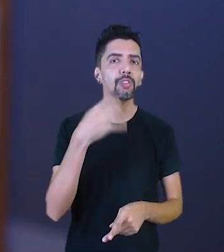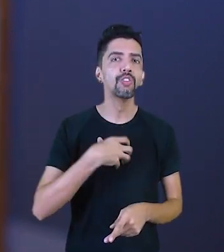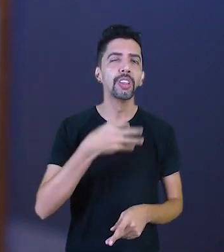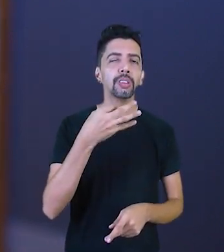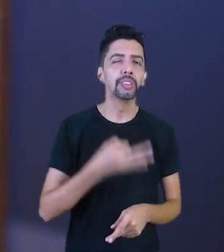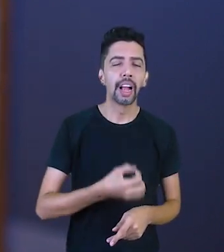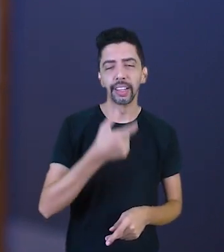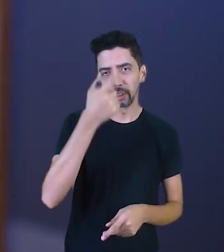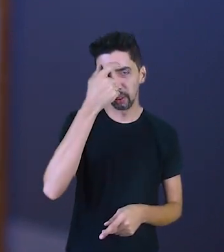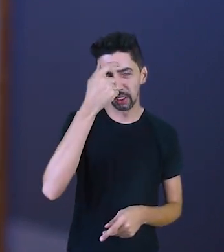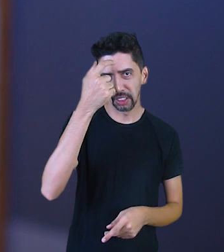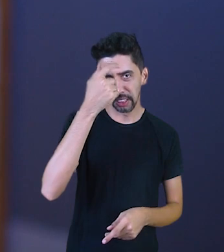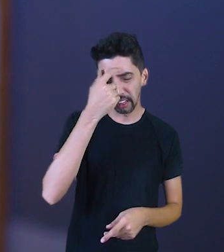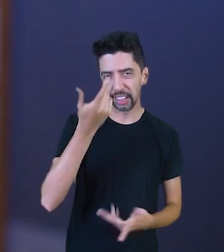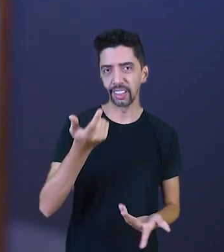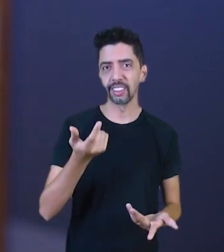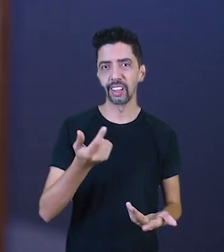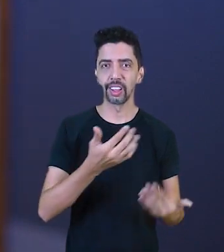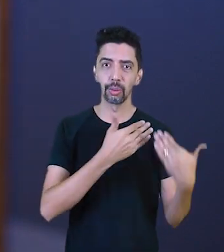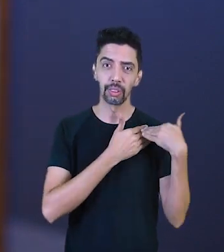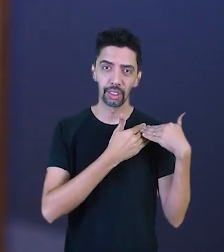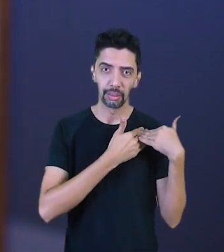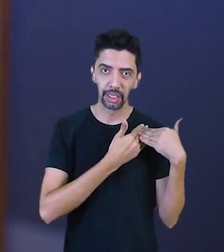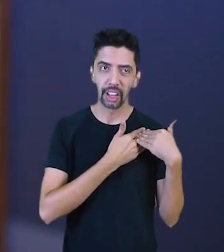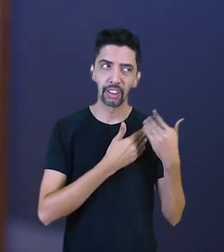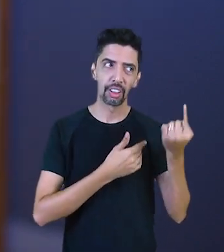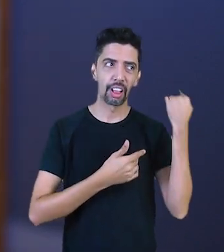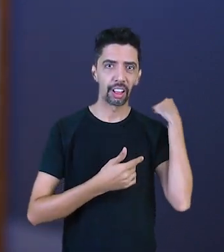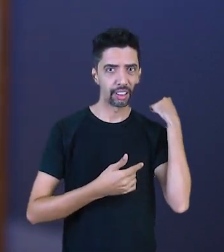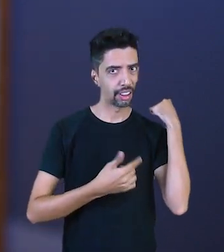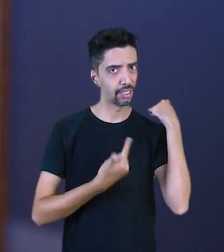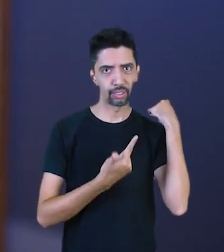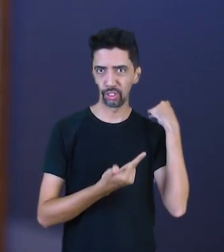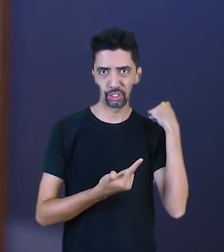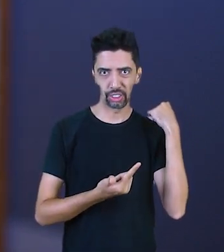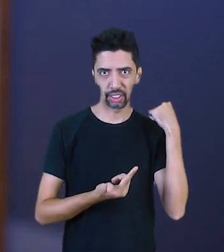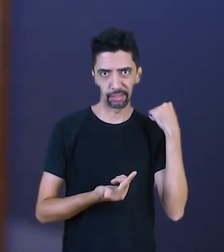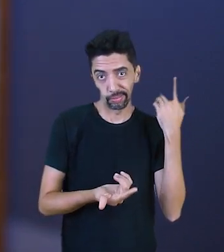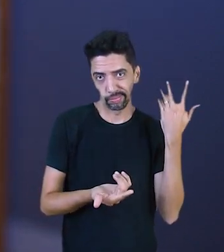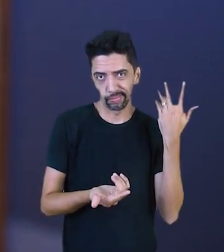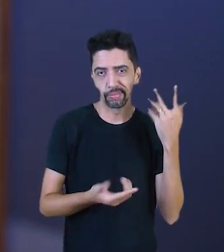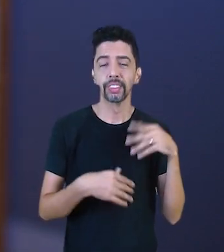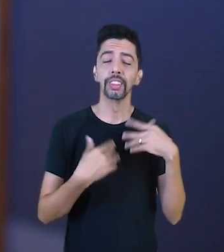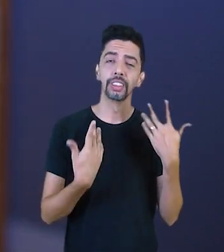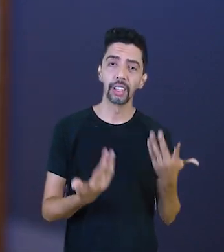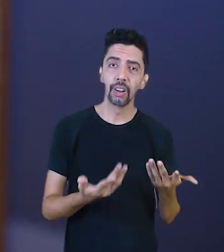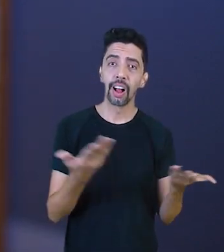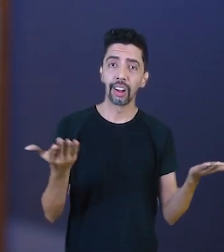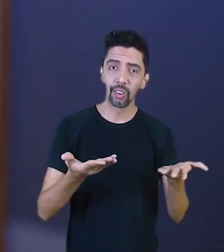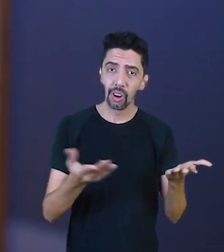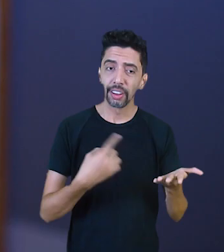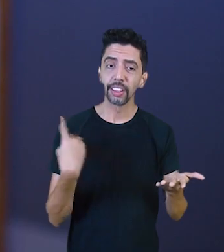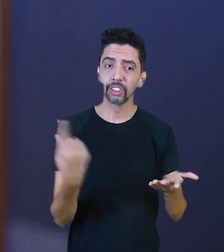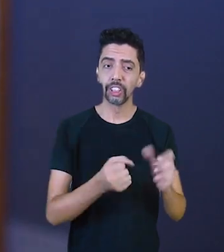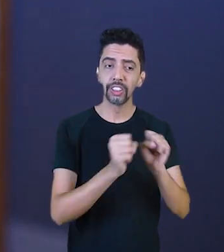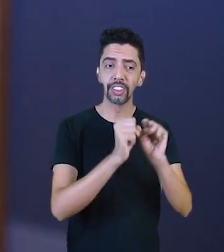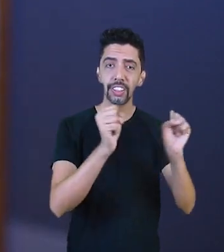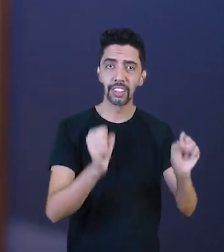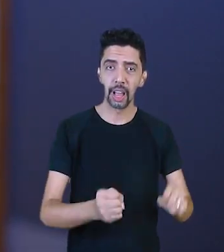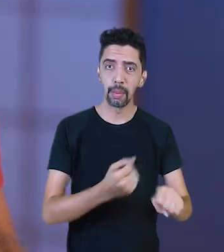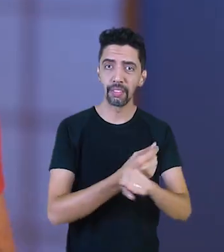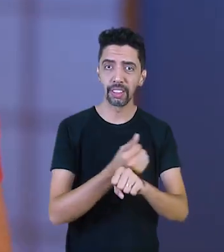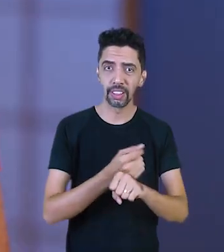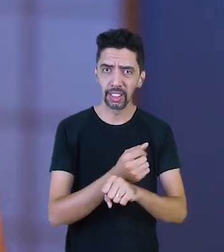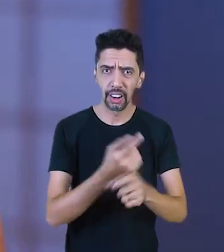com consciência financeira. Isso não aconteceu. Por isso, nós não podemos criticar o sistema financeiro e muito